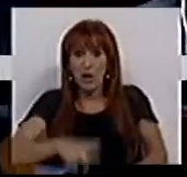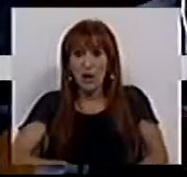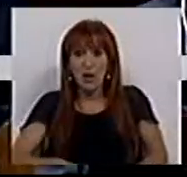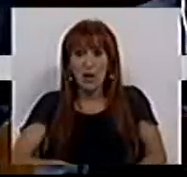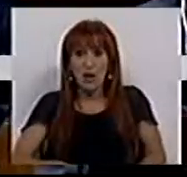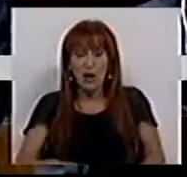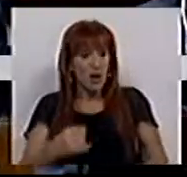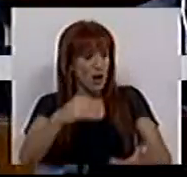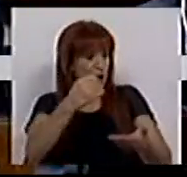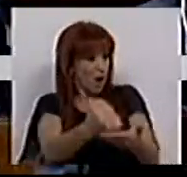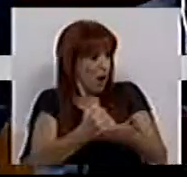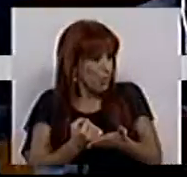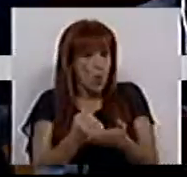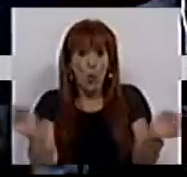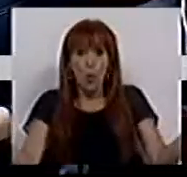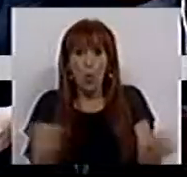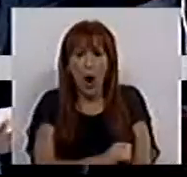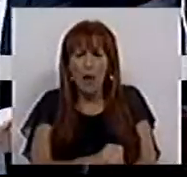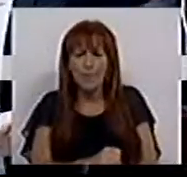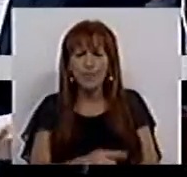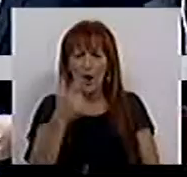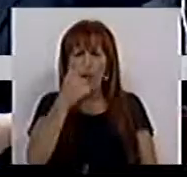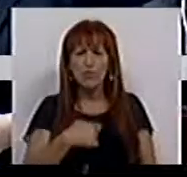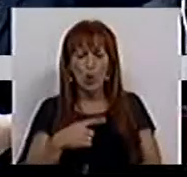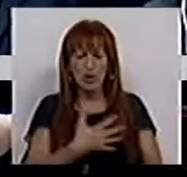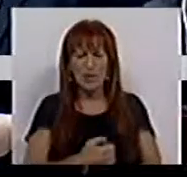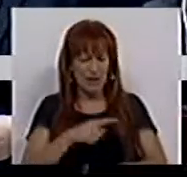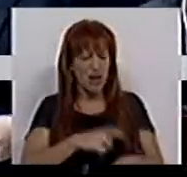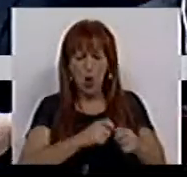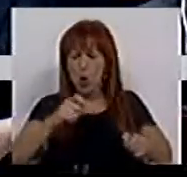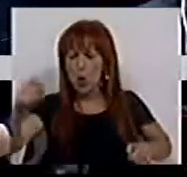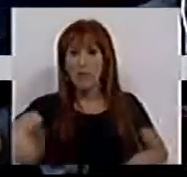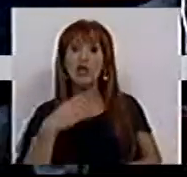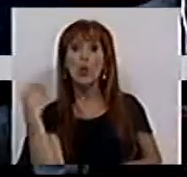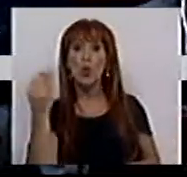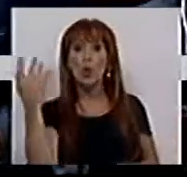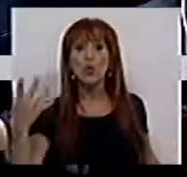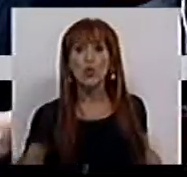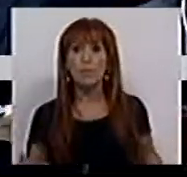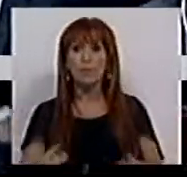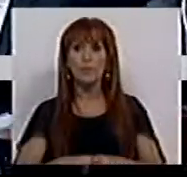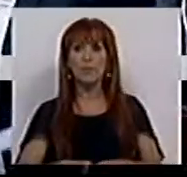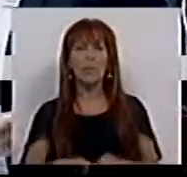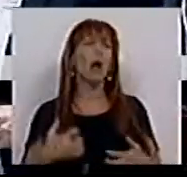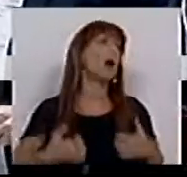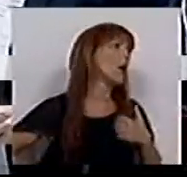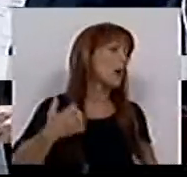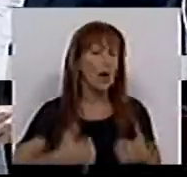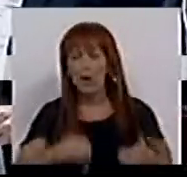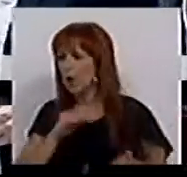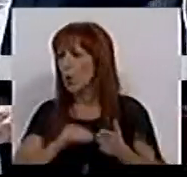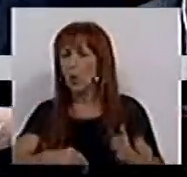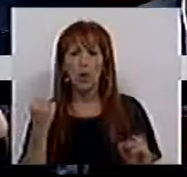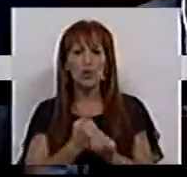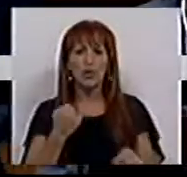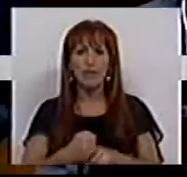sem qualquer apoio. São os desempregados de longa duração. São os jovens que desesperam por um contrato de